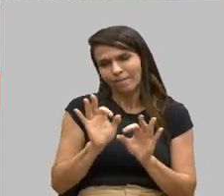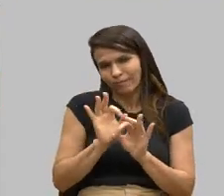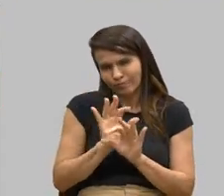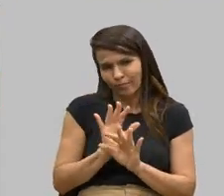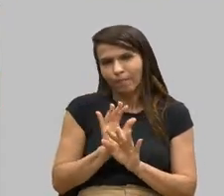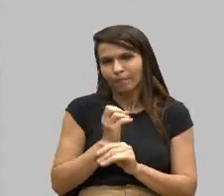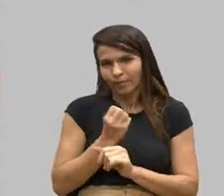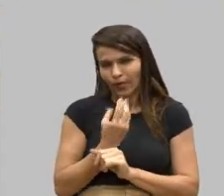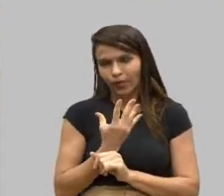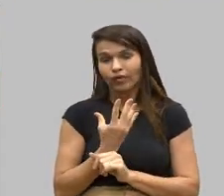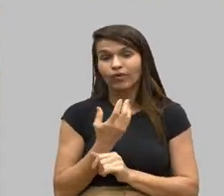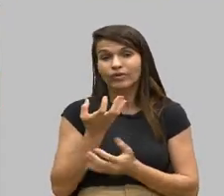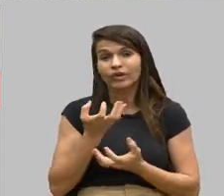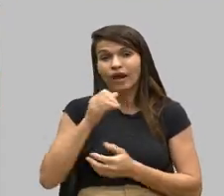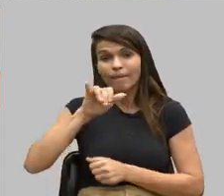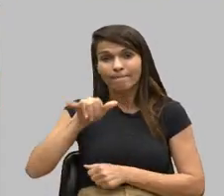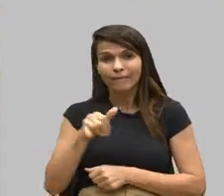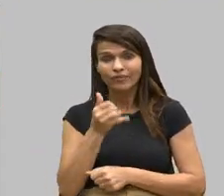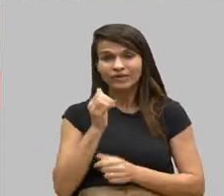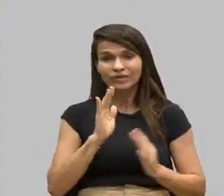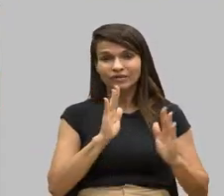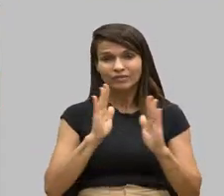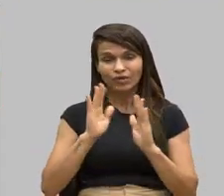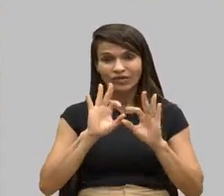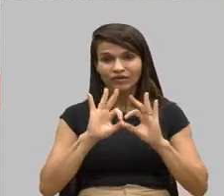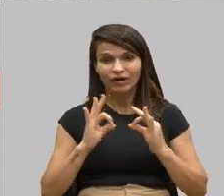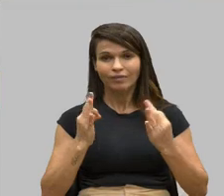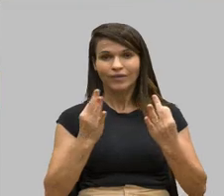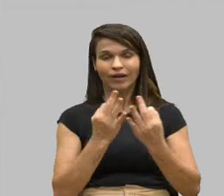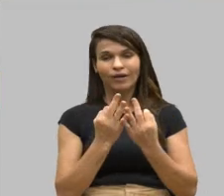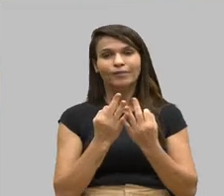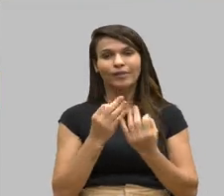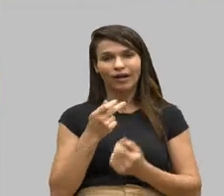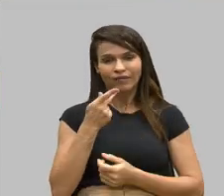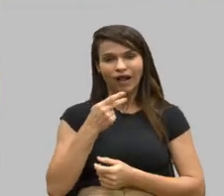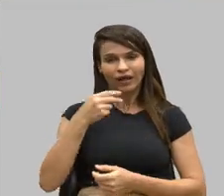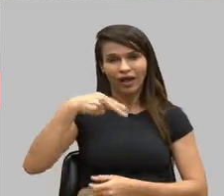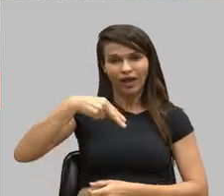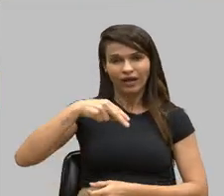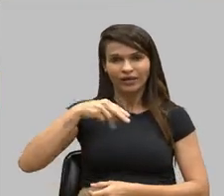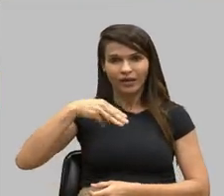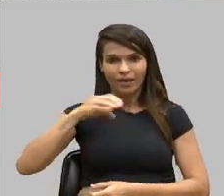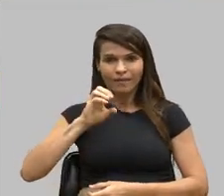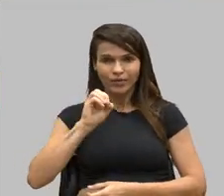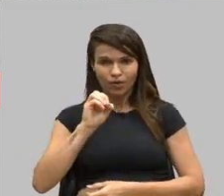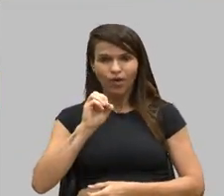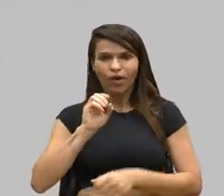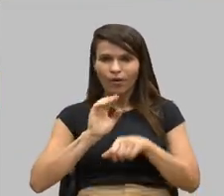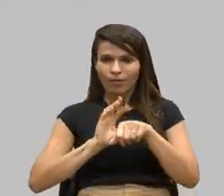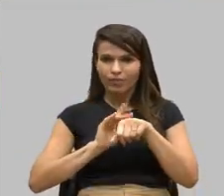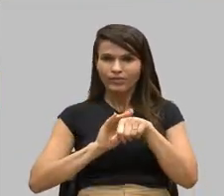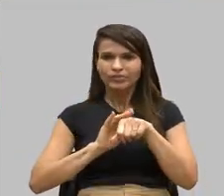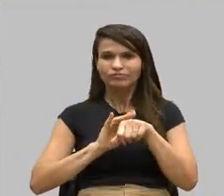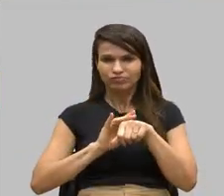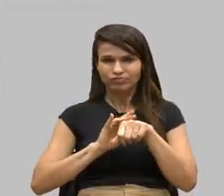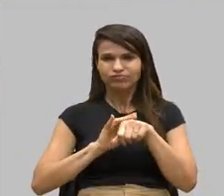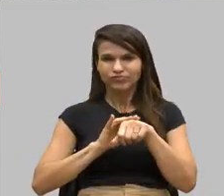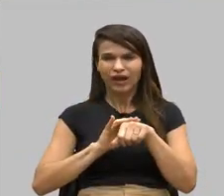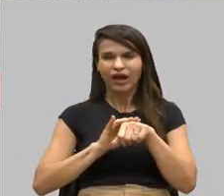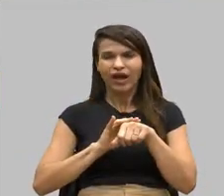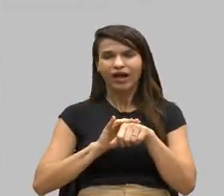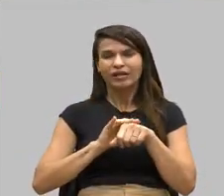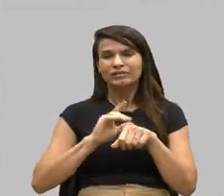porque eu queria aproveitar esse momento da família para dizer que a NMO é uma doença que afeta mais mulheres do que homens,